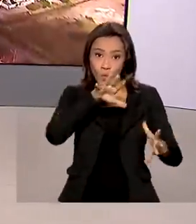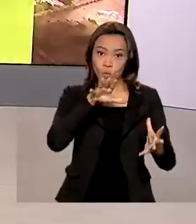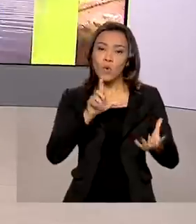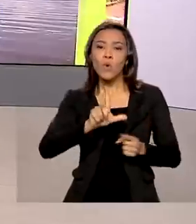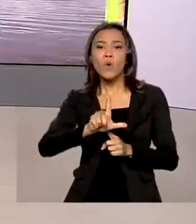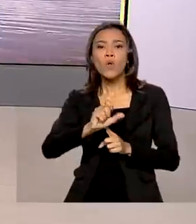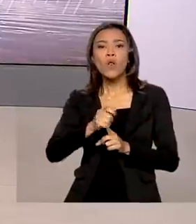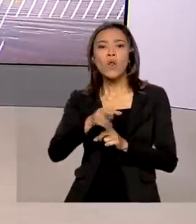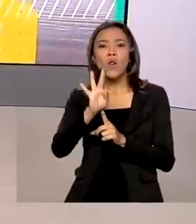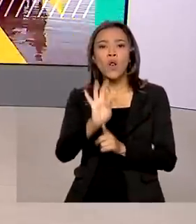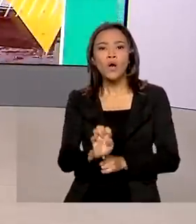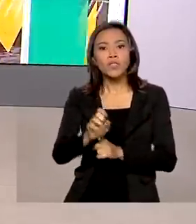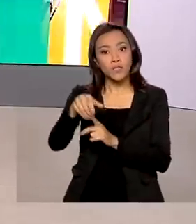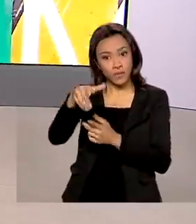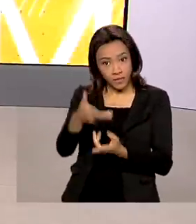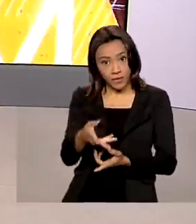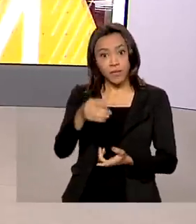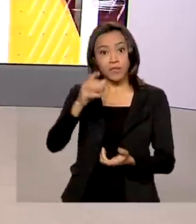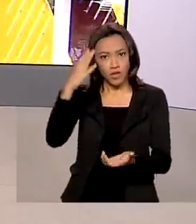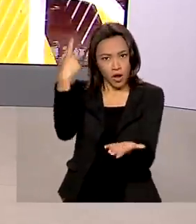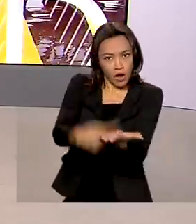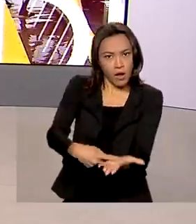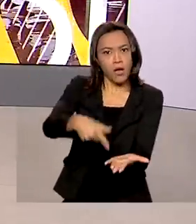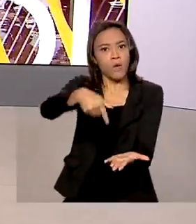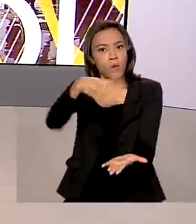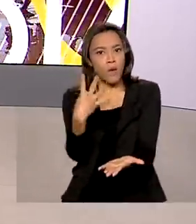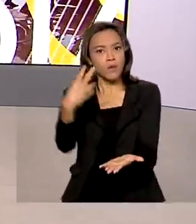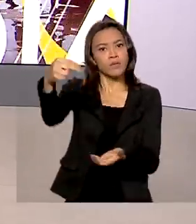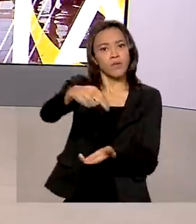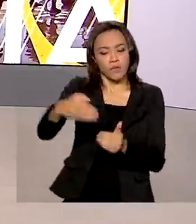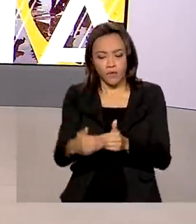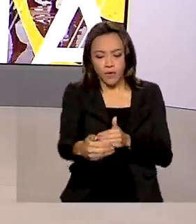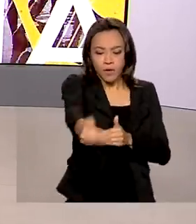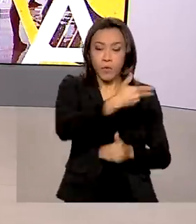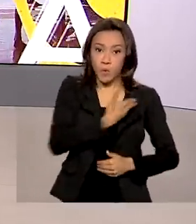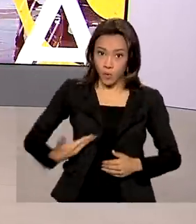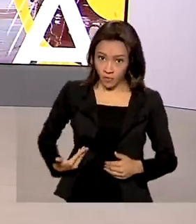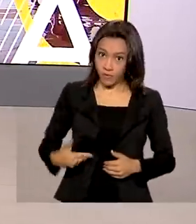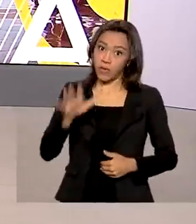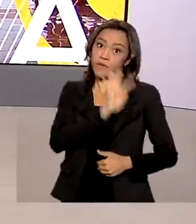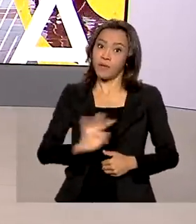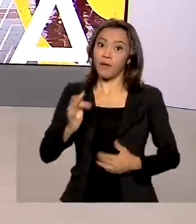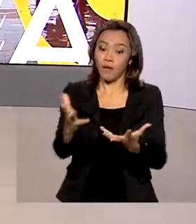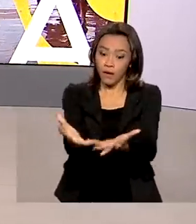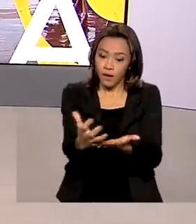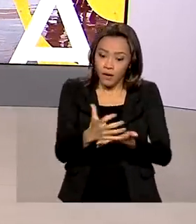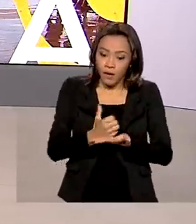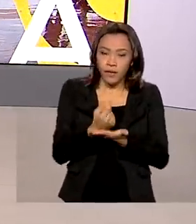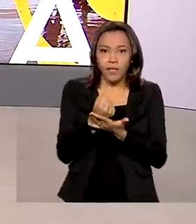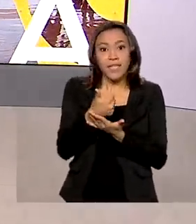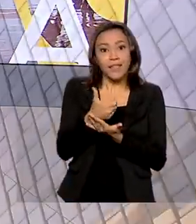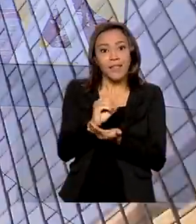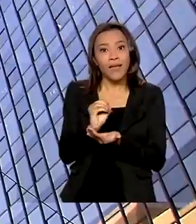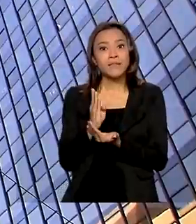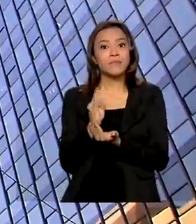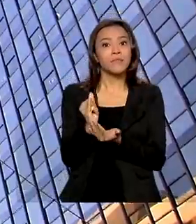licitação está marcada para o dia 4 de novembro e o governo federal espera arrecadar 10 bilhões de reais.